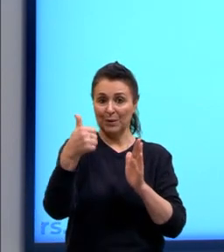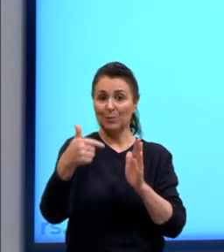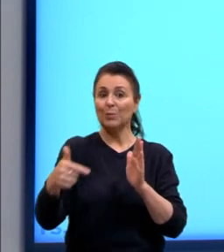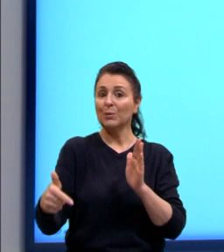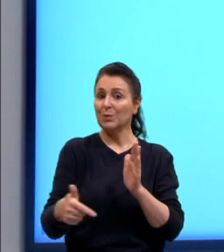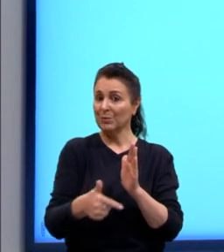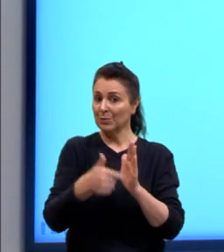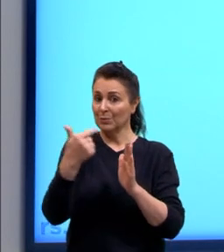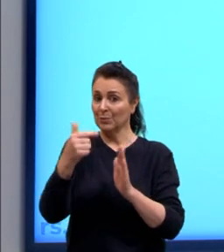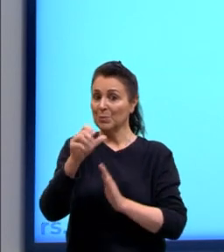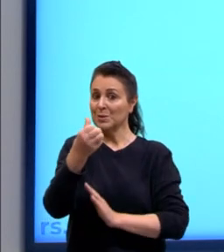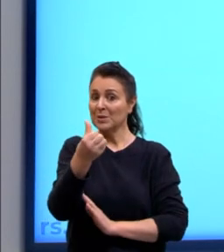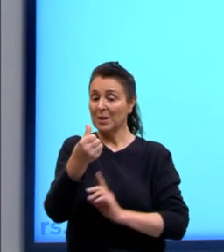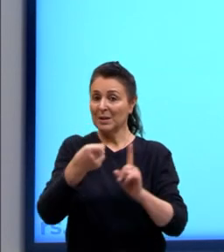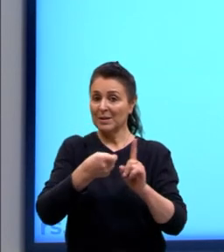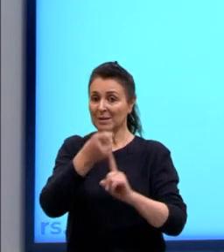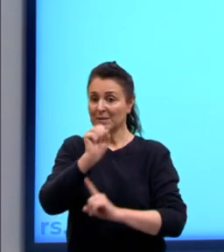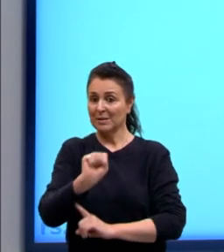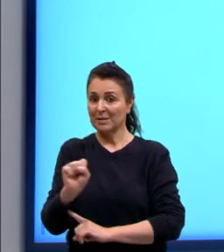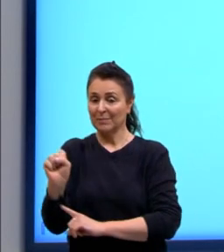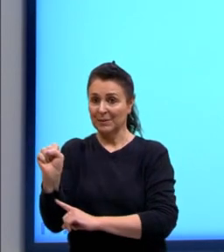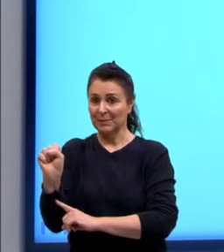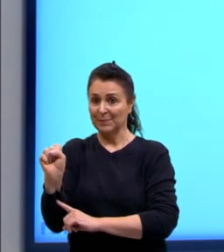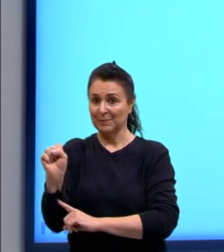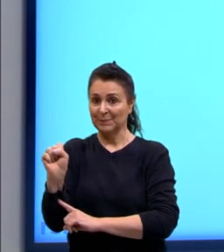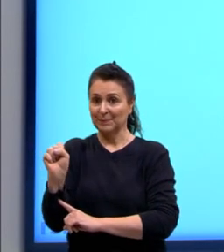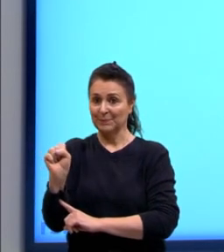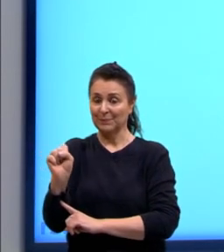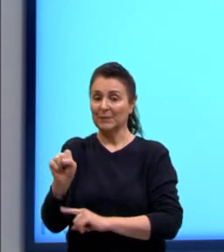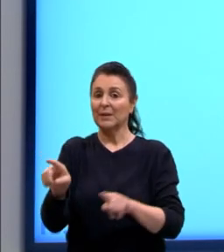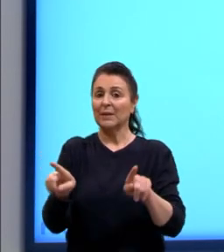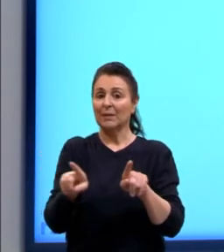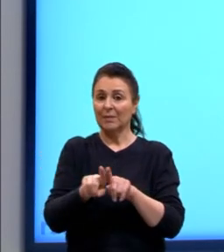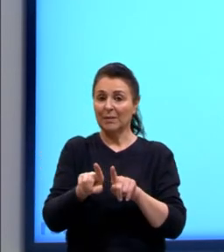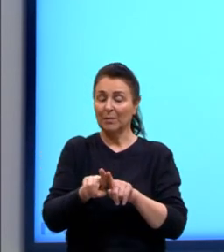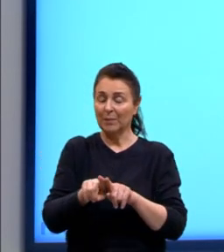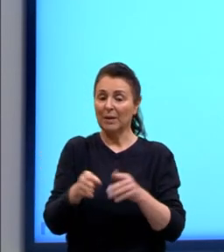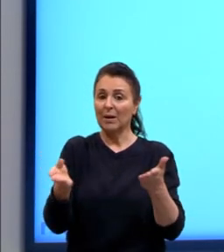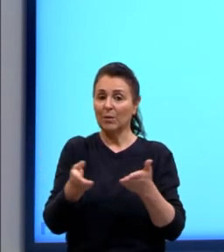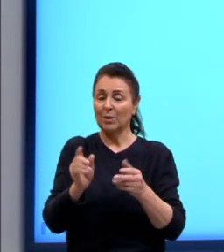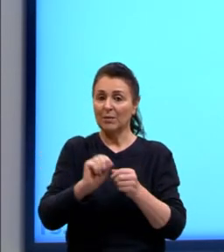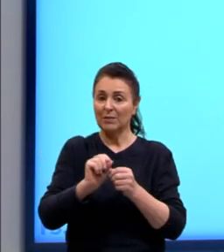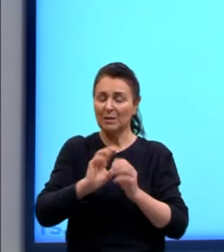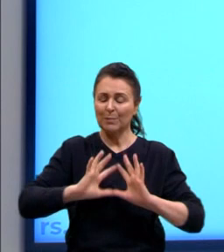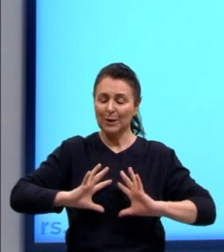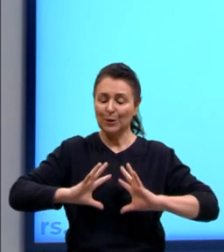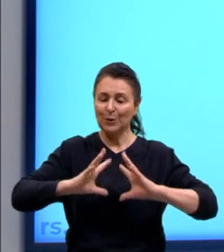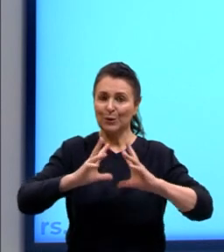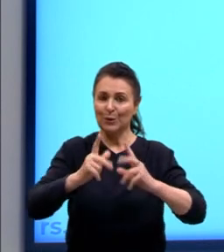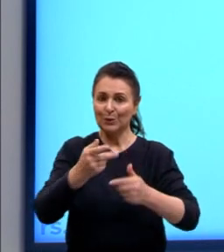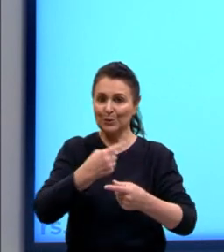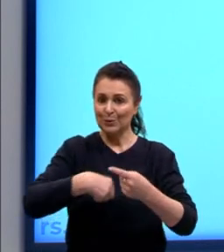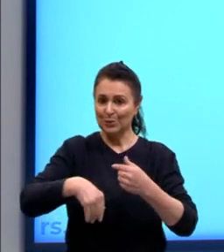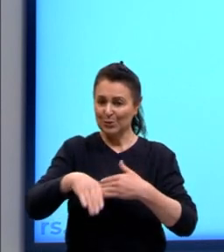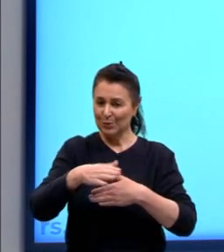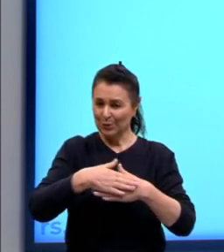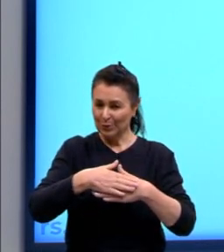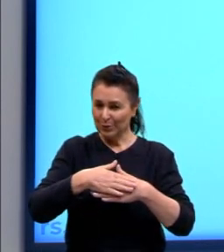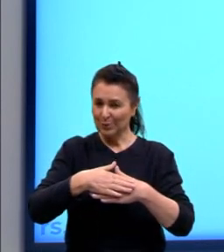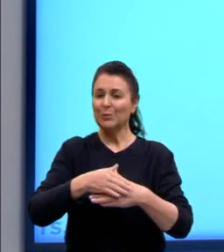71%. O mesmo nós vamos fazer para todos os outros produtos.